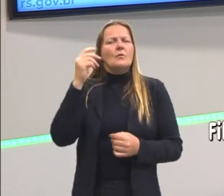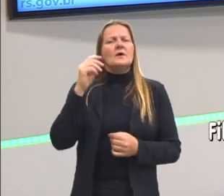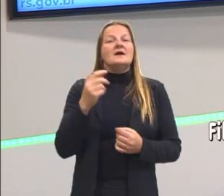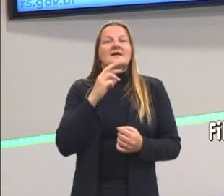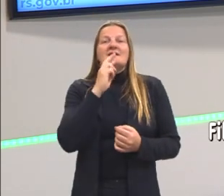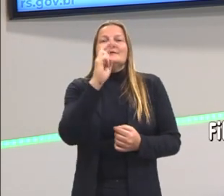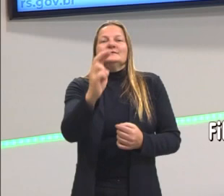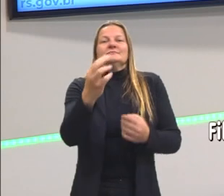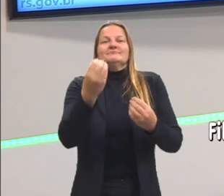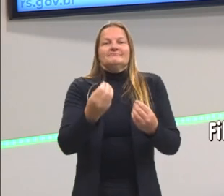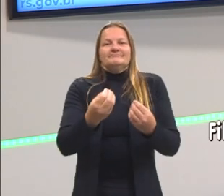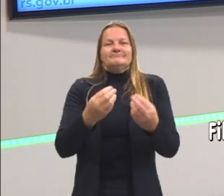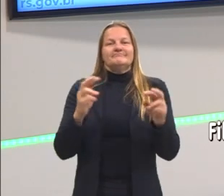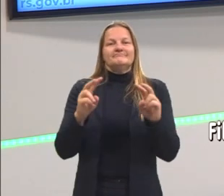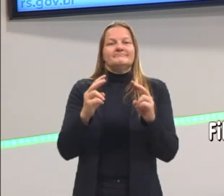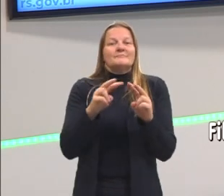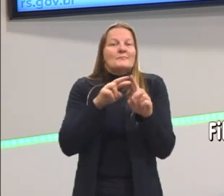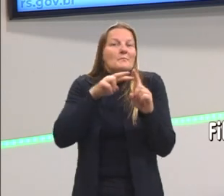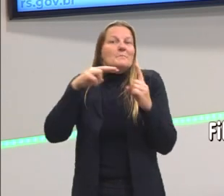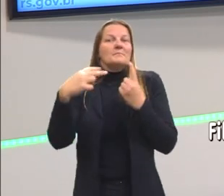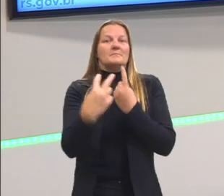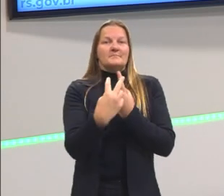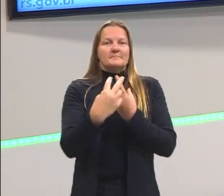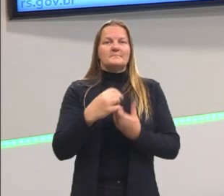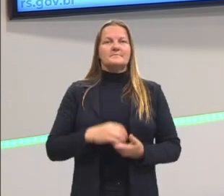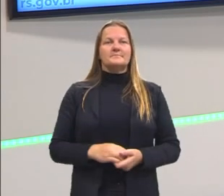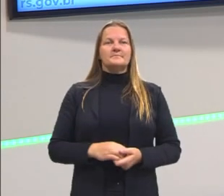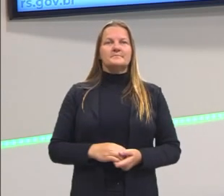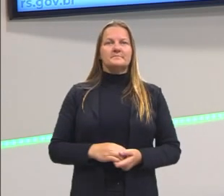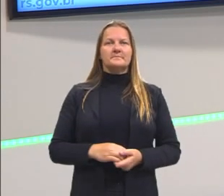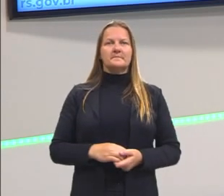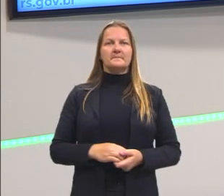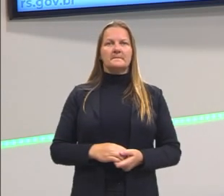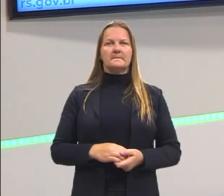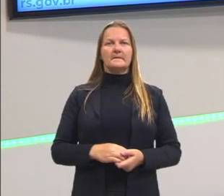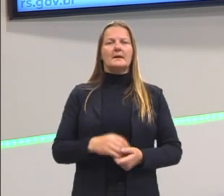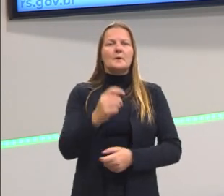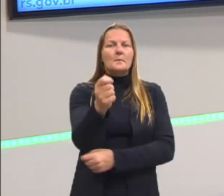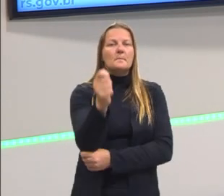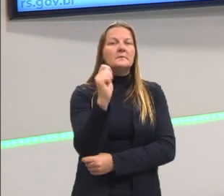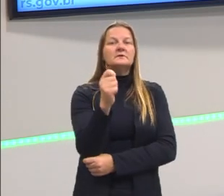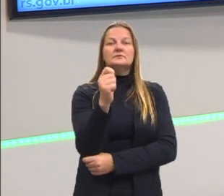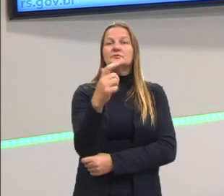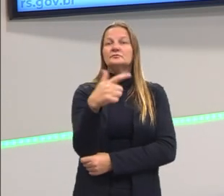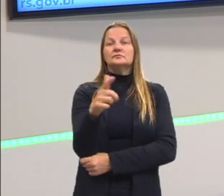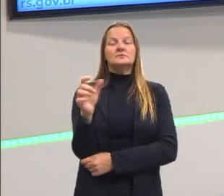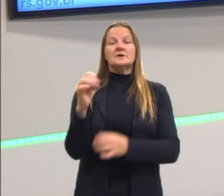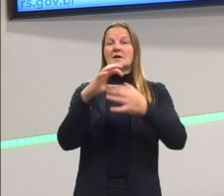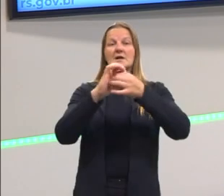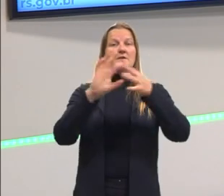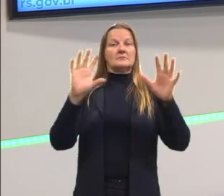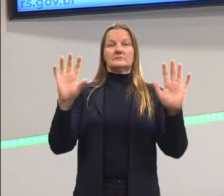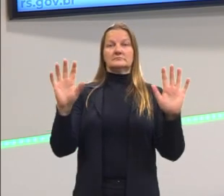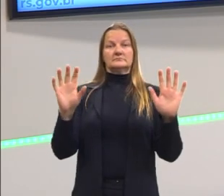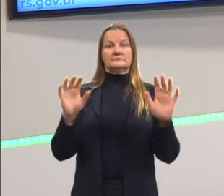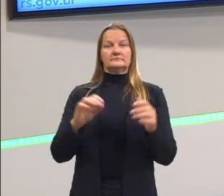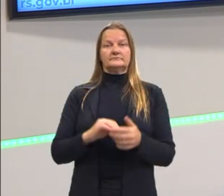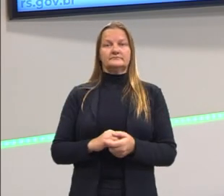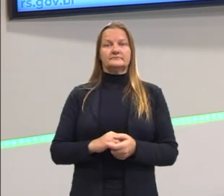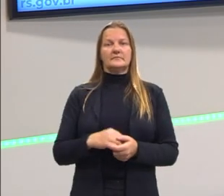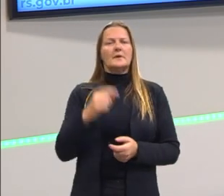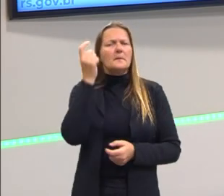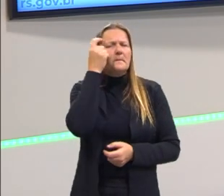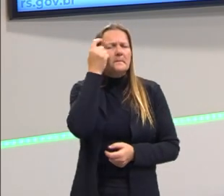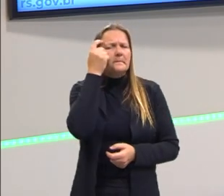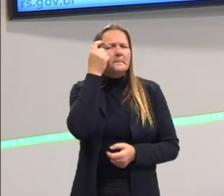viria essa possibilidade, já adiantando aqui, né, os pescadores não têm liberdade. Então, vamos pensando